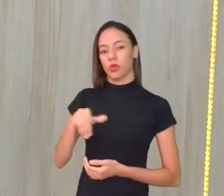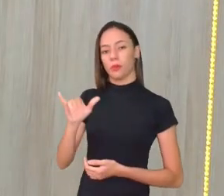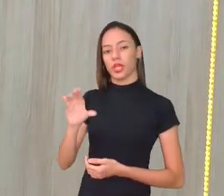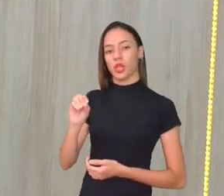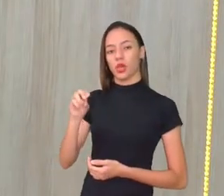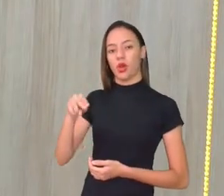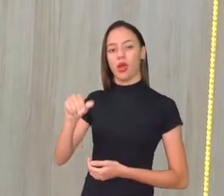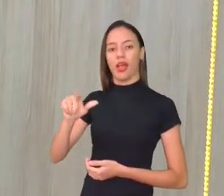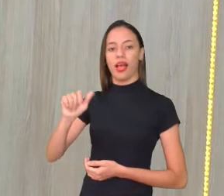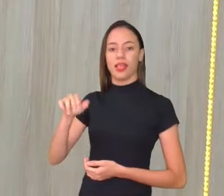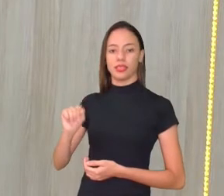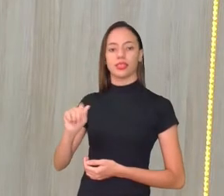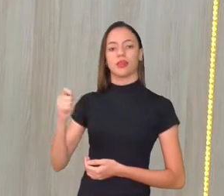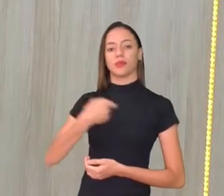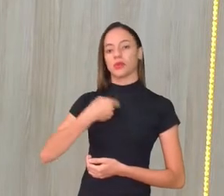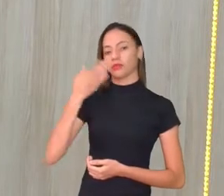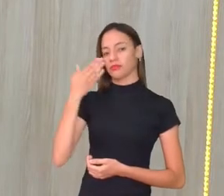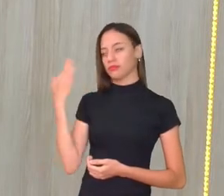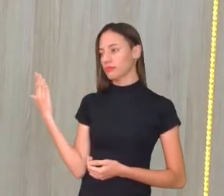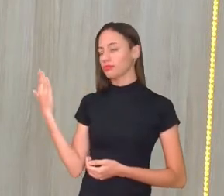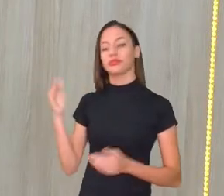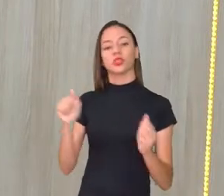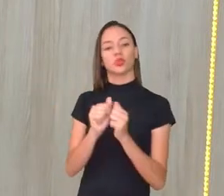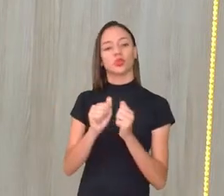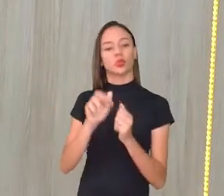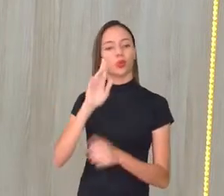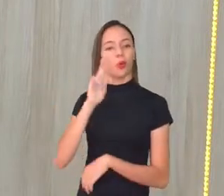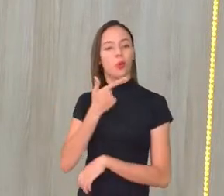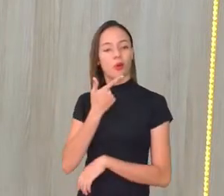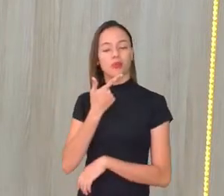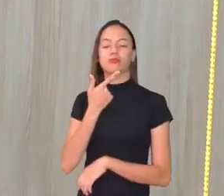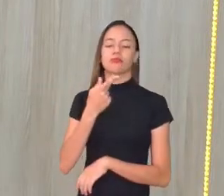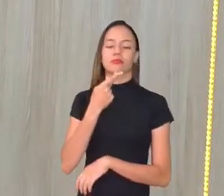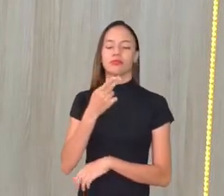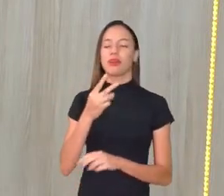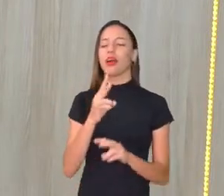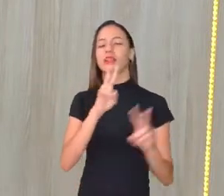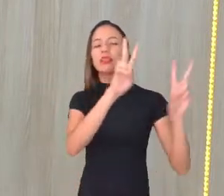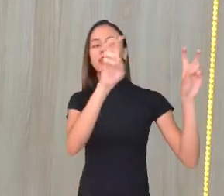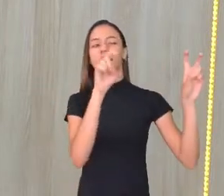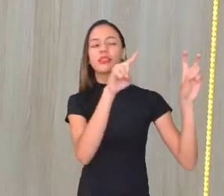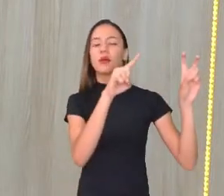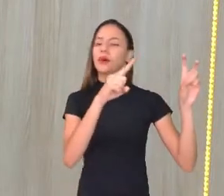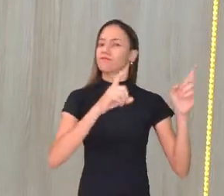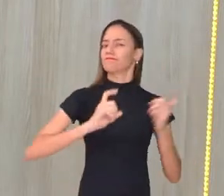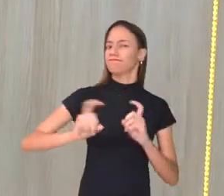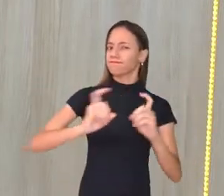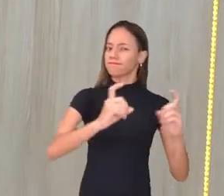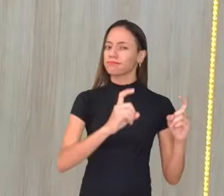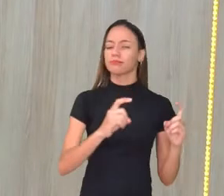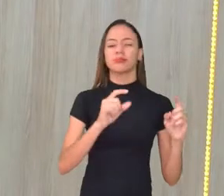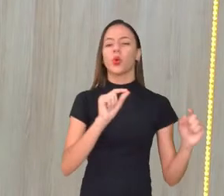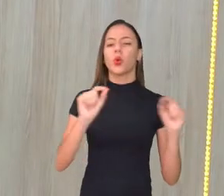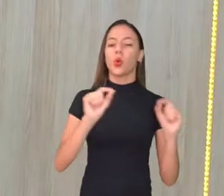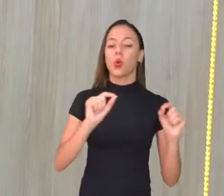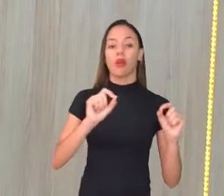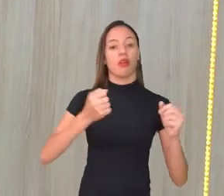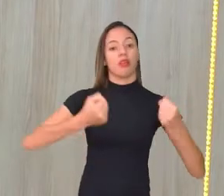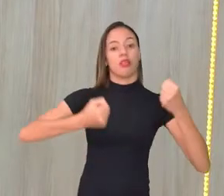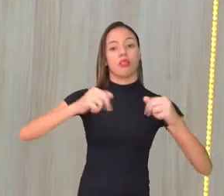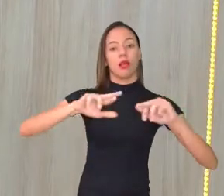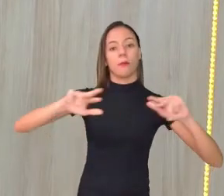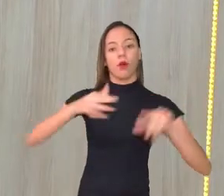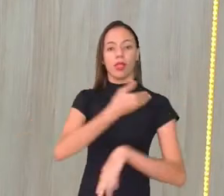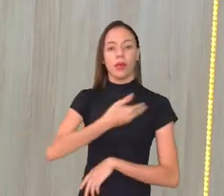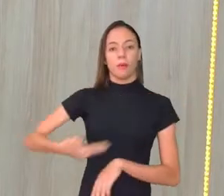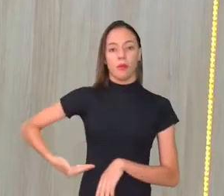Yolanda, esse é meu sinal. E junto aqui com Raquel, vamos falar de um tema que tem muito a se debater, que é o transporte público em nossa